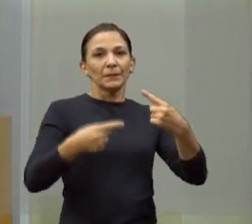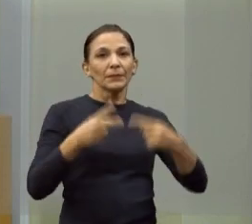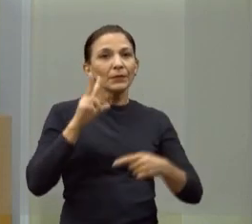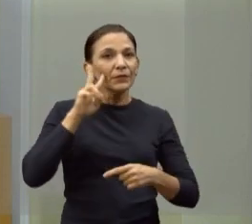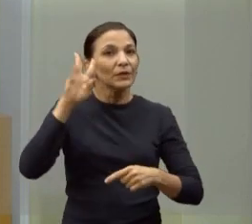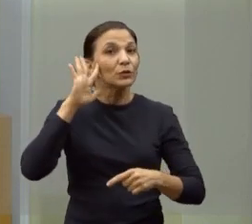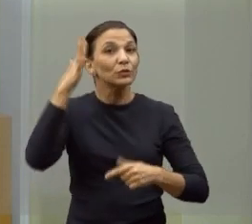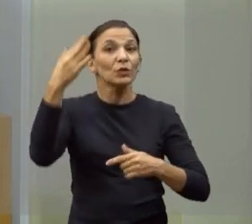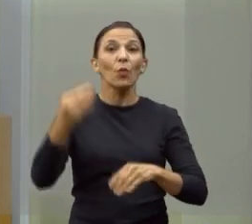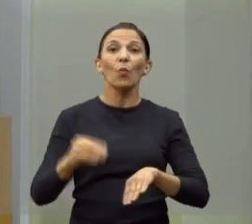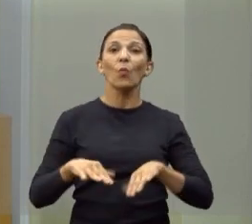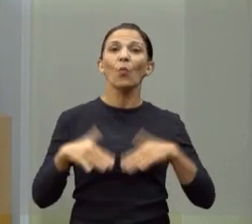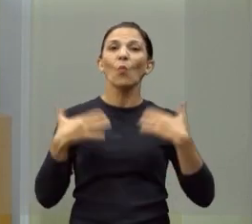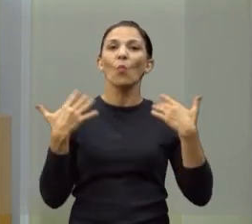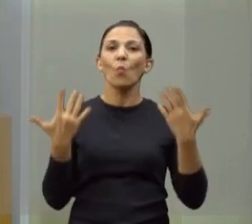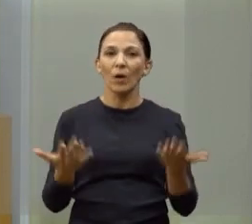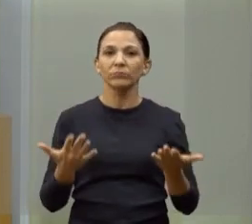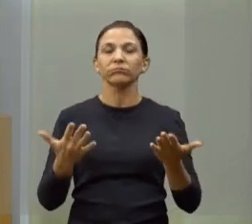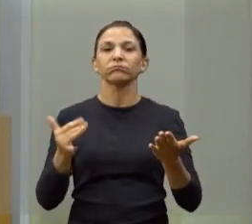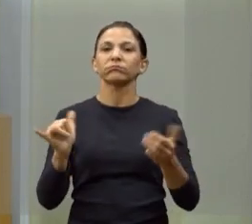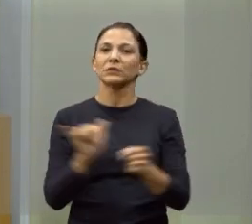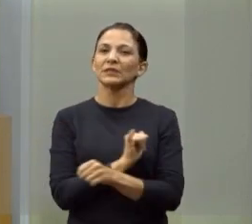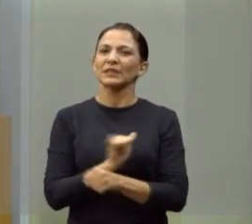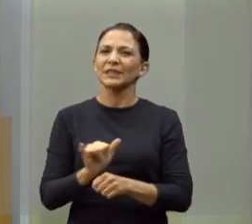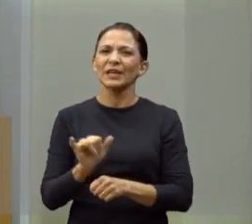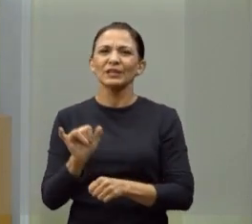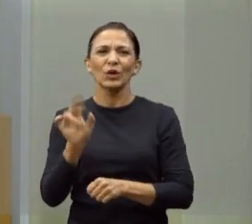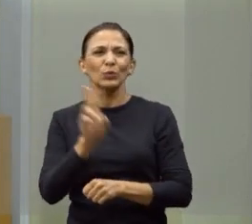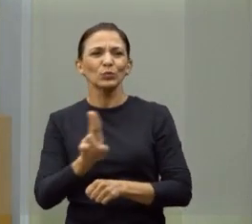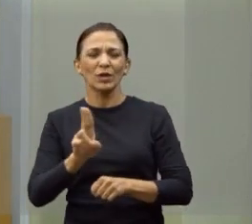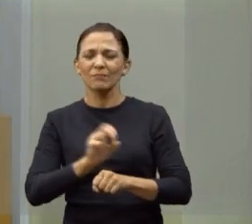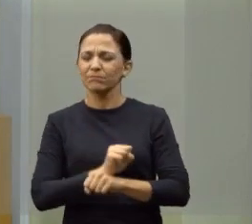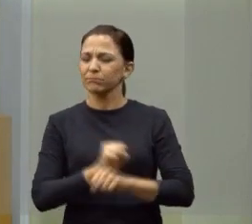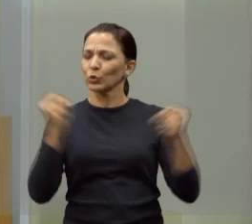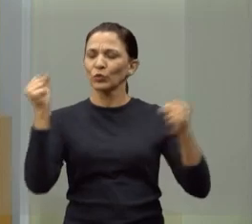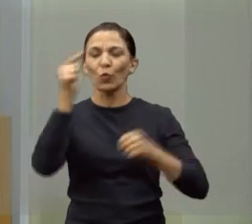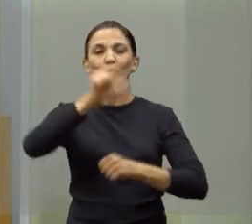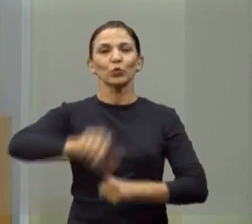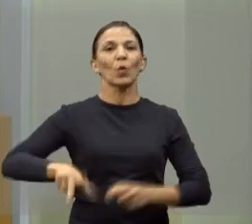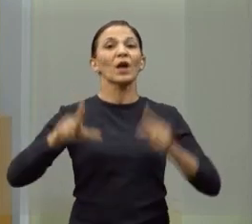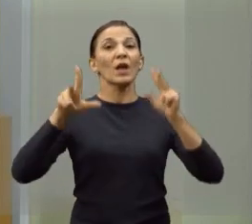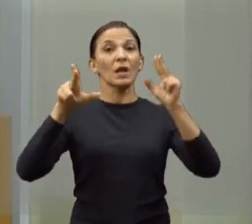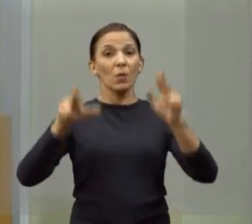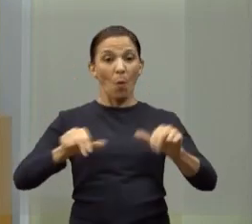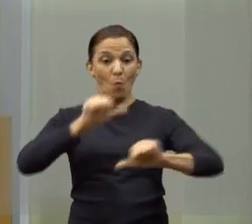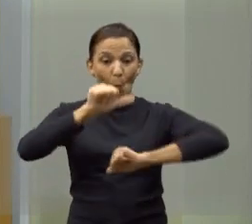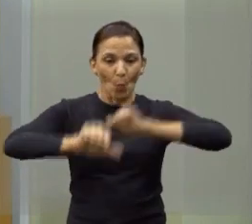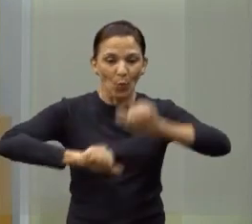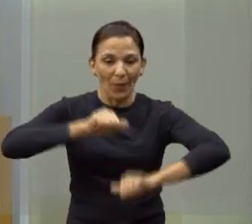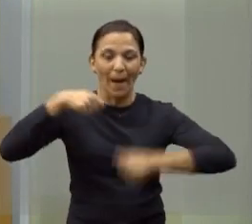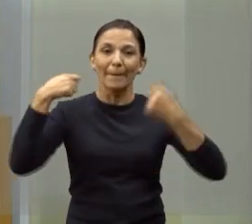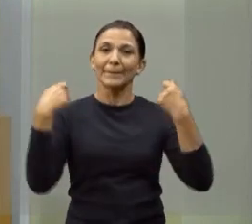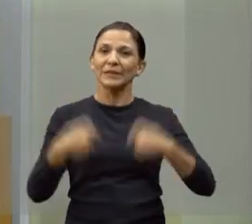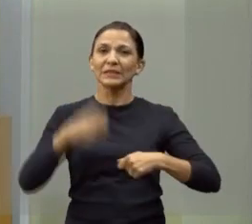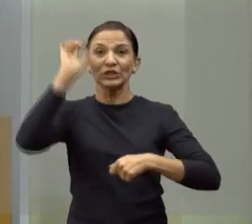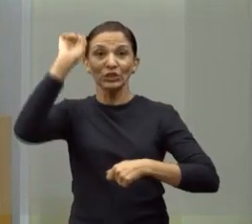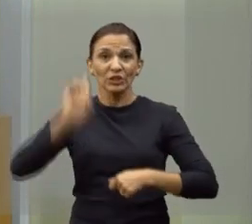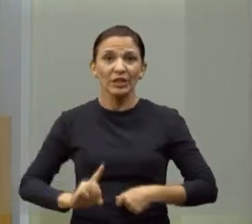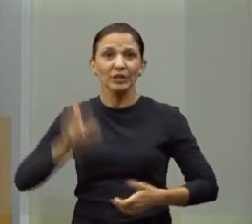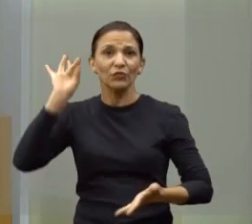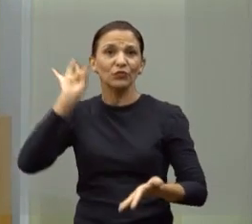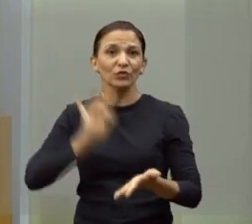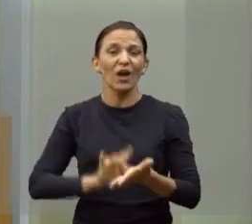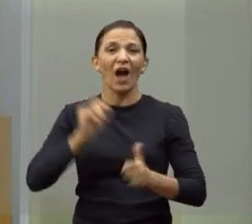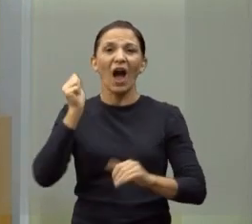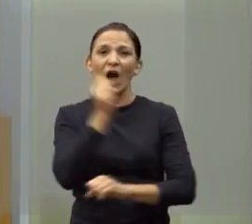qual que a solução, porque a forma como está não pode continuar. Nós precisamos garantir uma efetividade de direitos dos